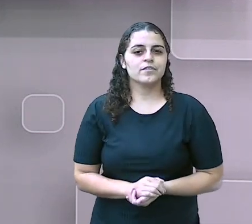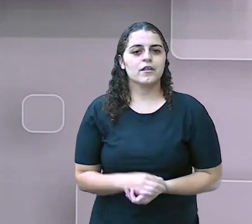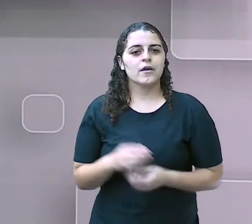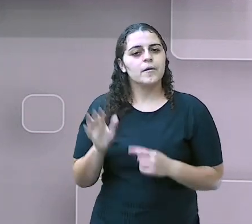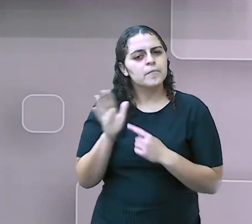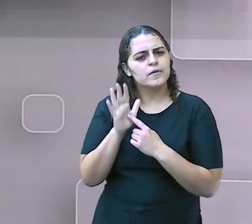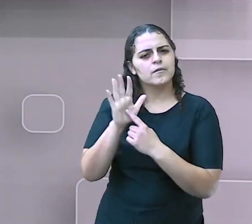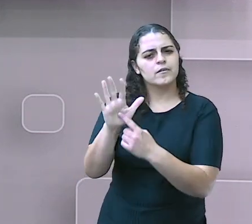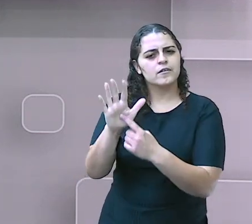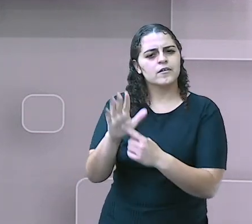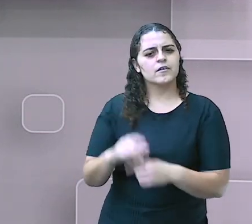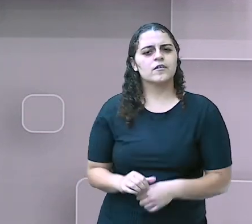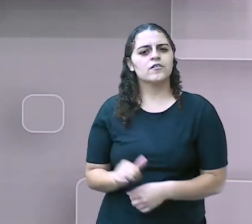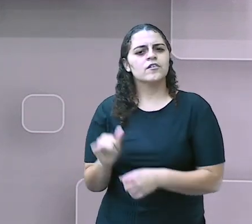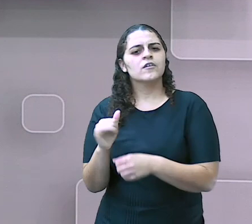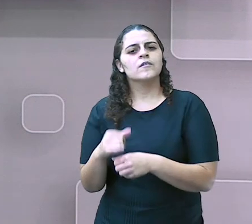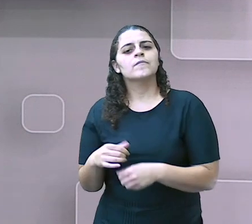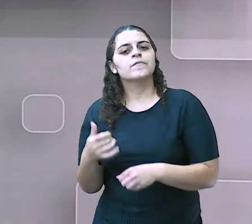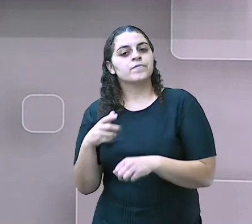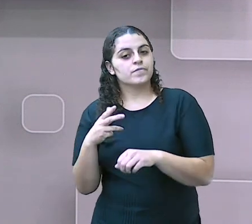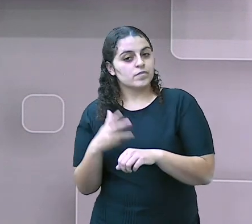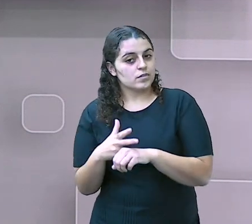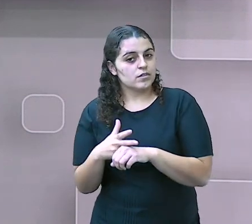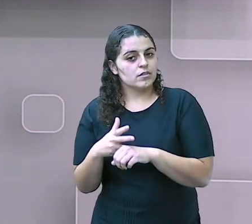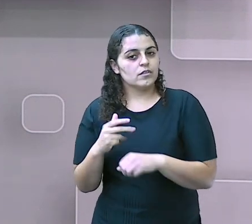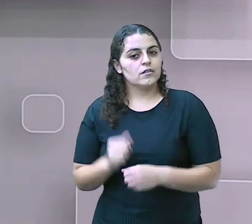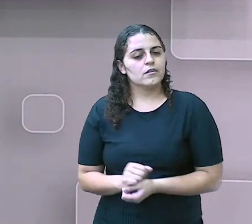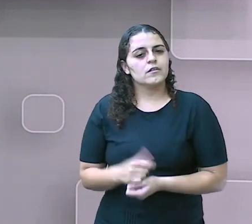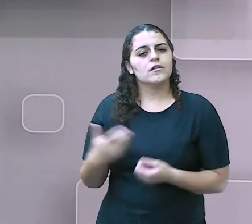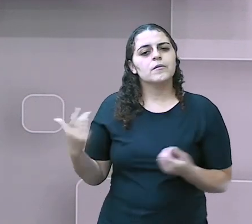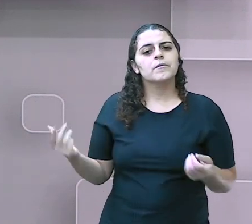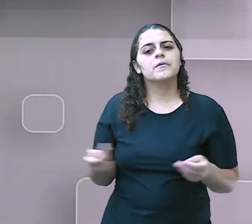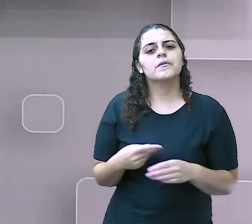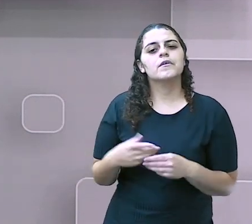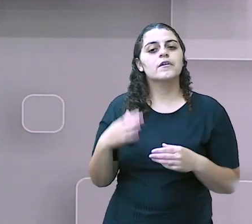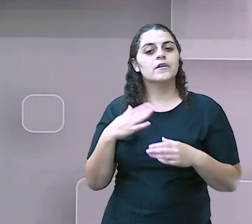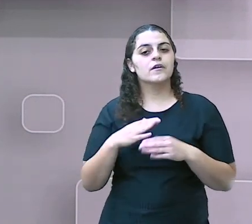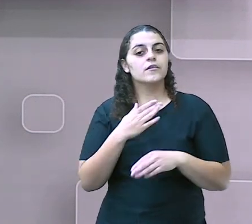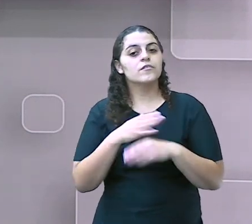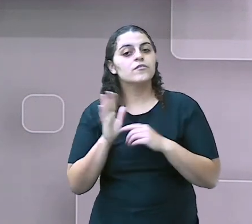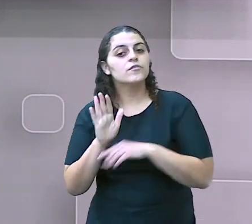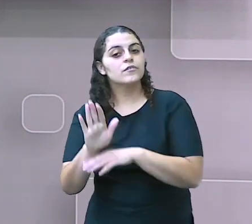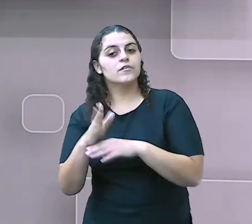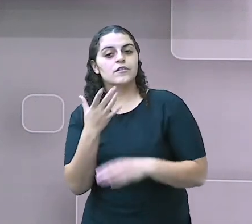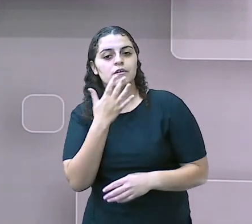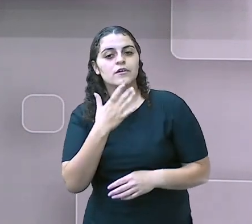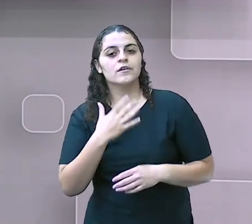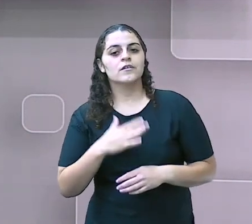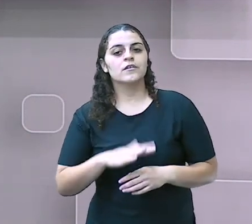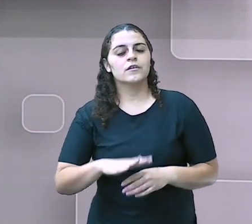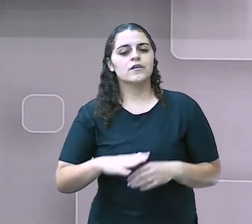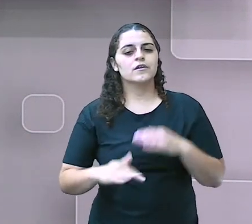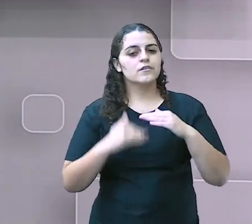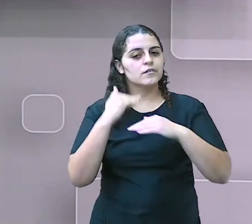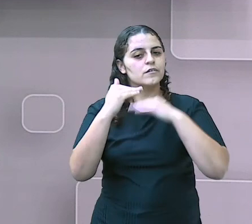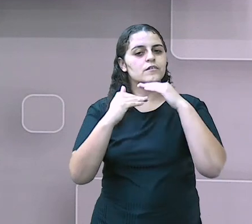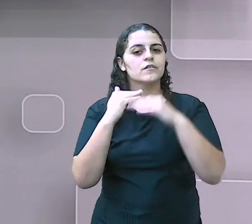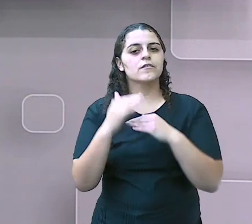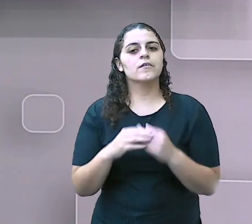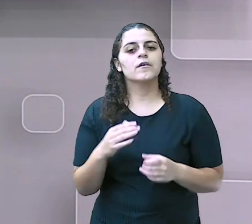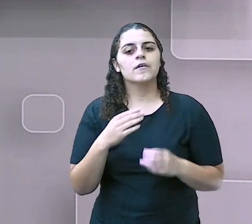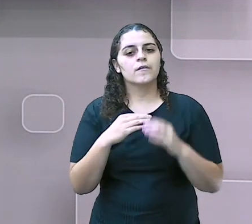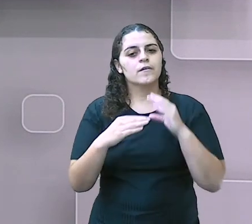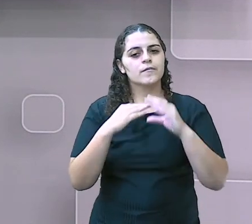Mostre para a pessoa esse vídeo para que possa ajudar a buscar tratar essa criança, ajudar essa criança a desenvolver essa comunicação.